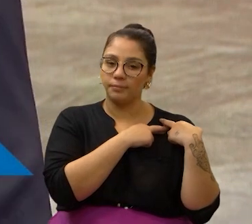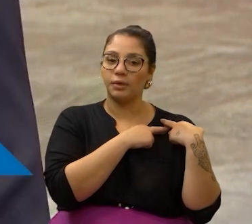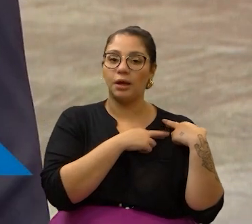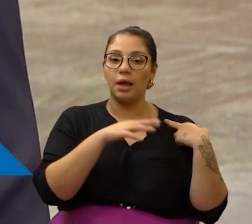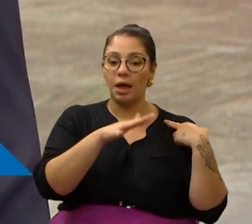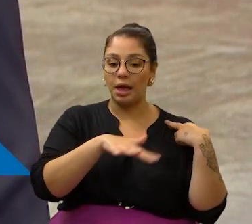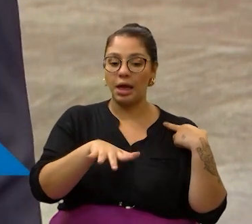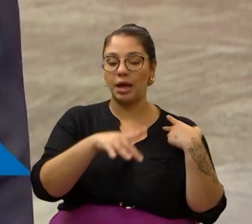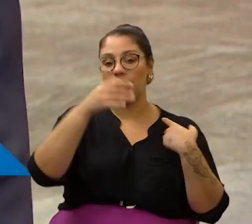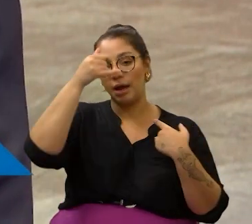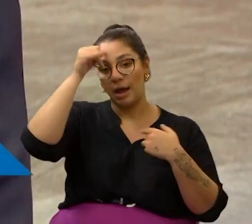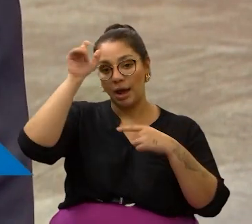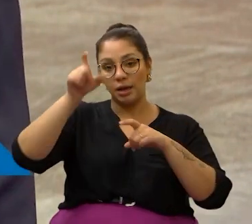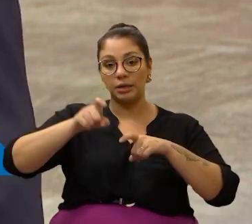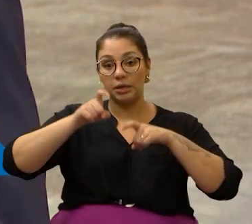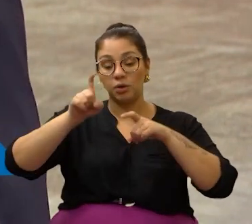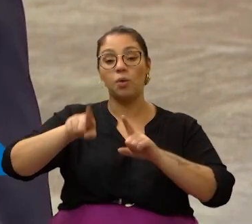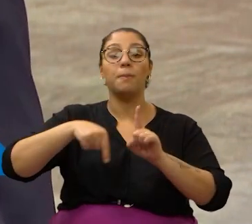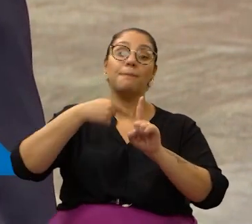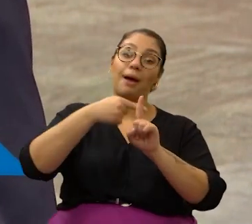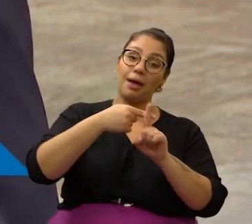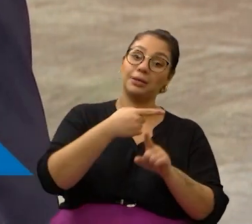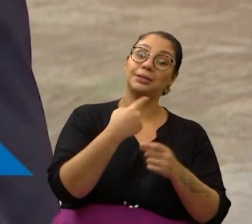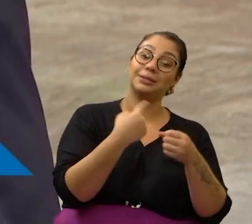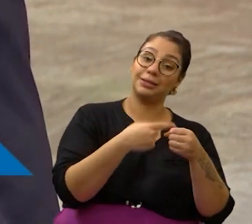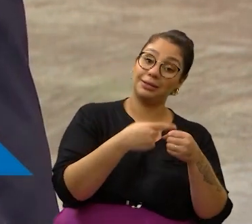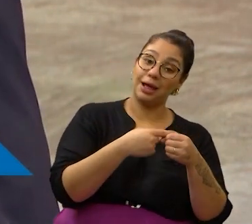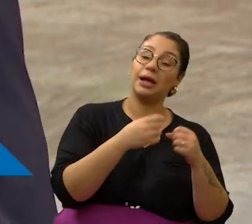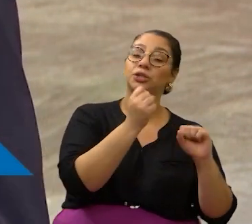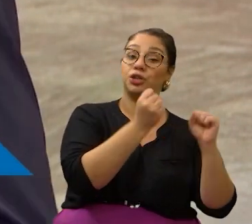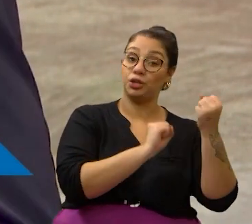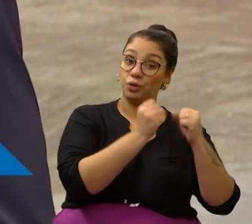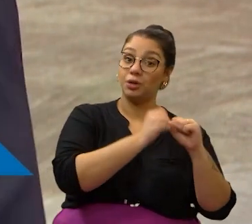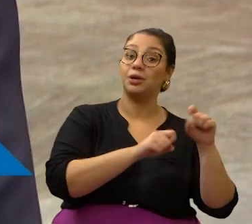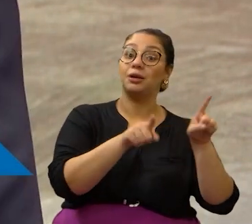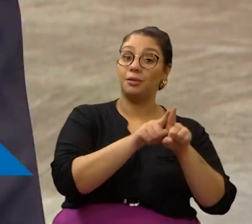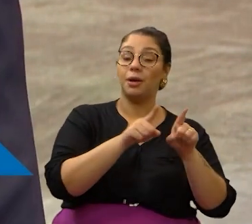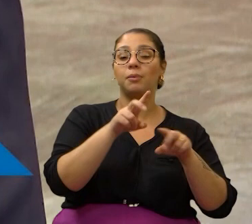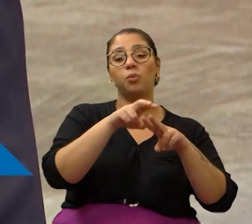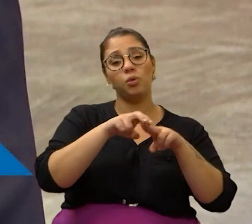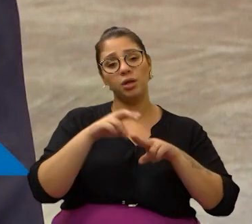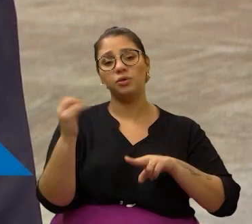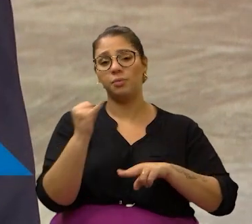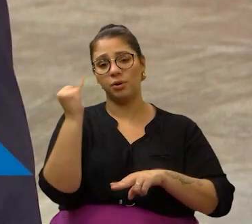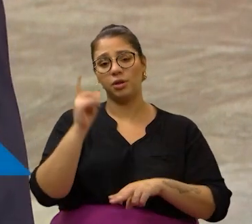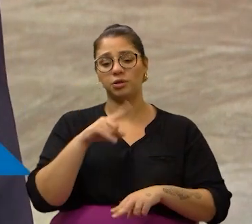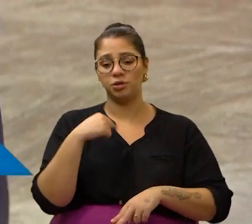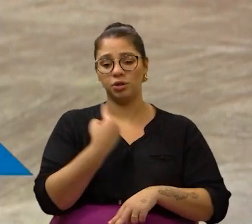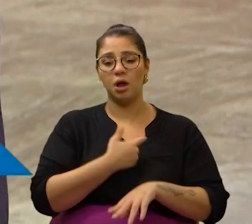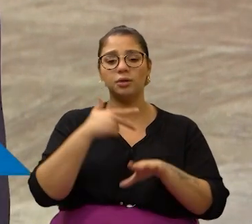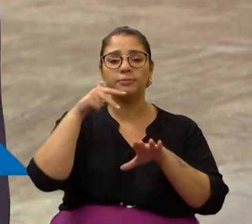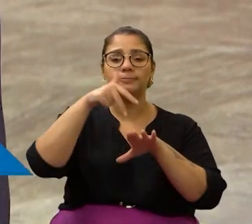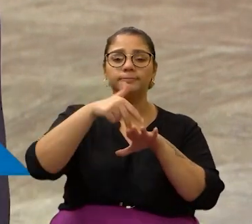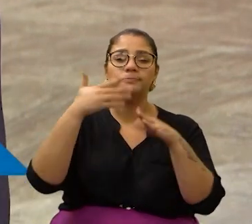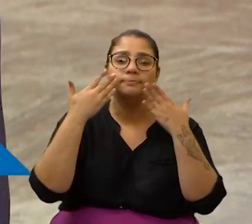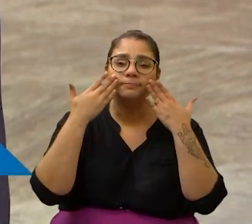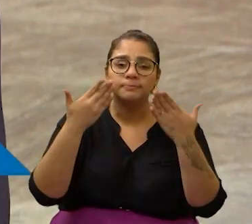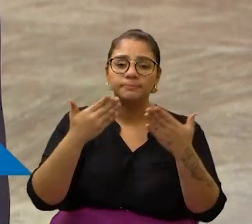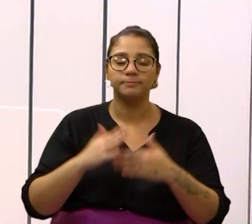tanto no setor agrícola, como também nas cidades e nas indústrias. Por isso, a importância da gente estar lá.